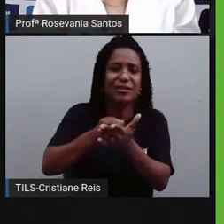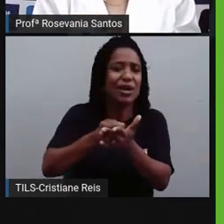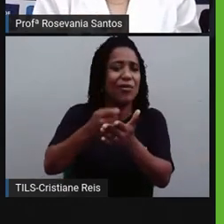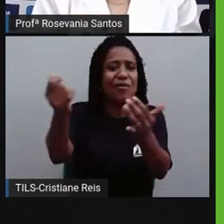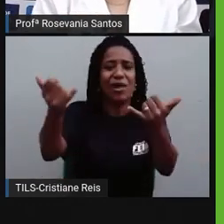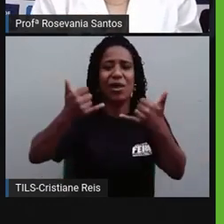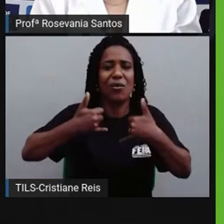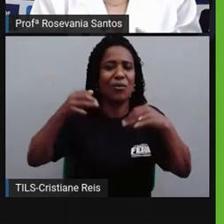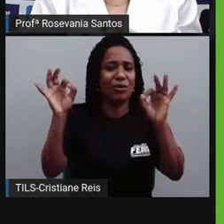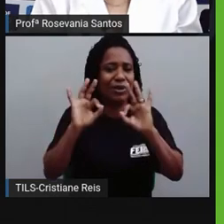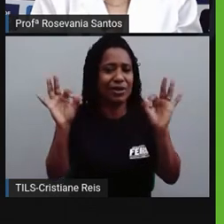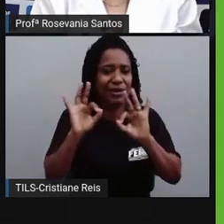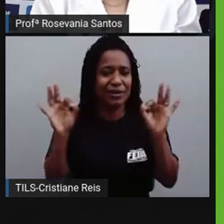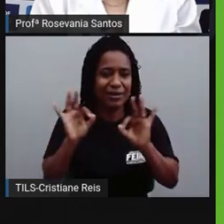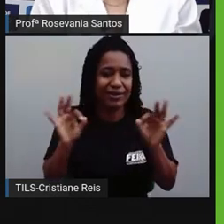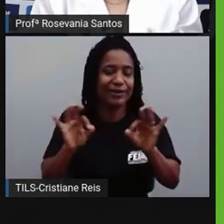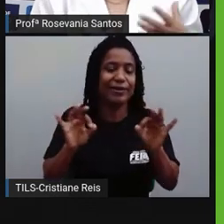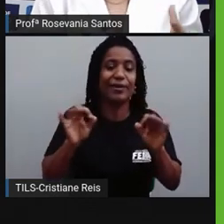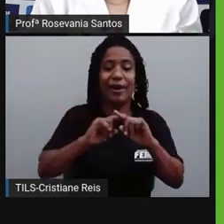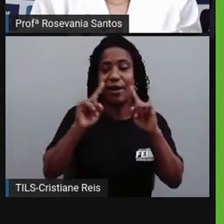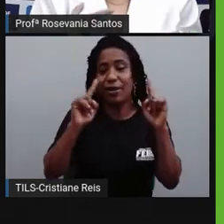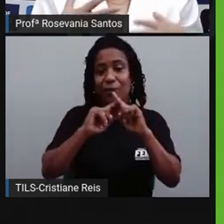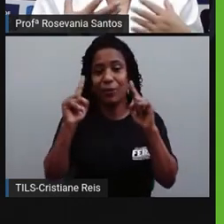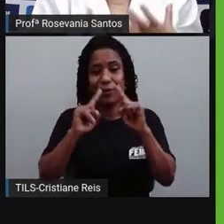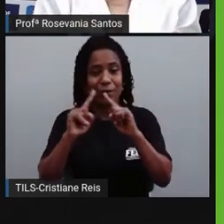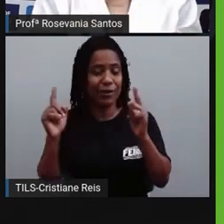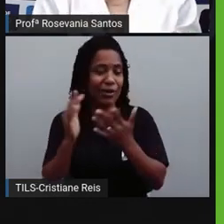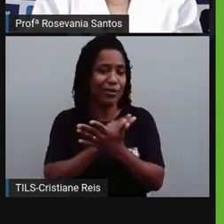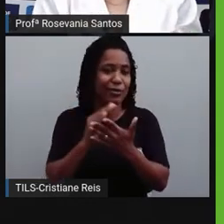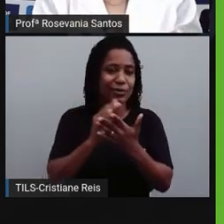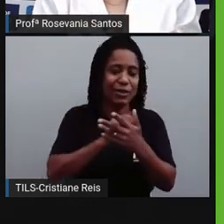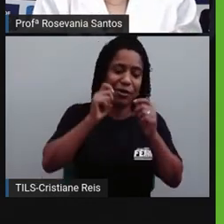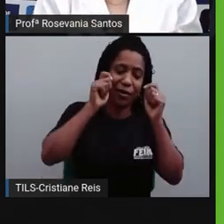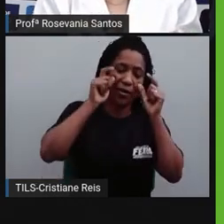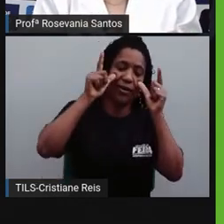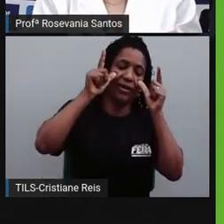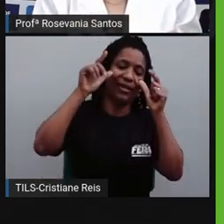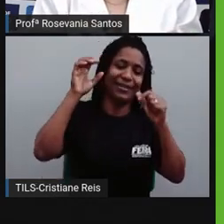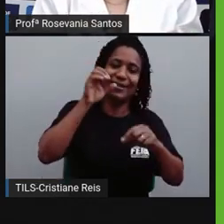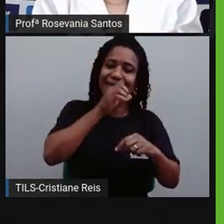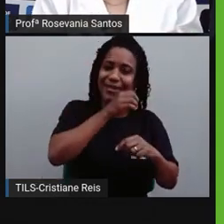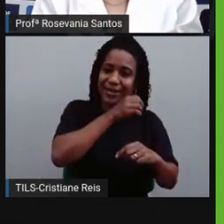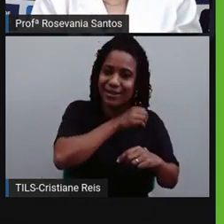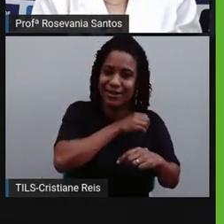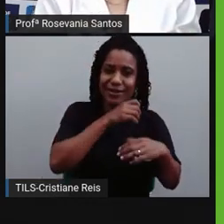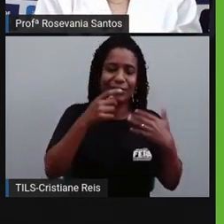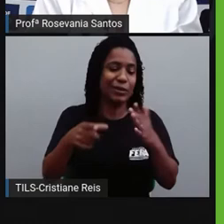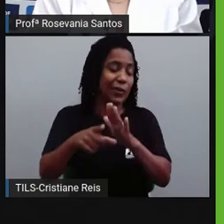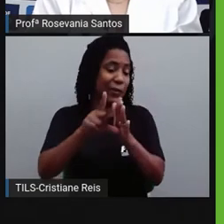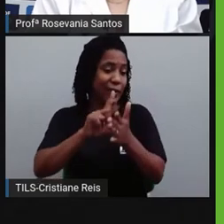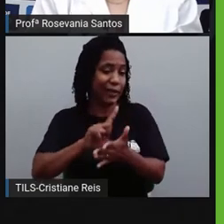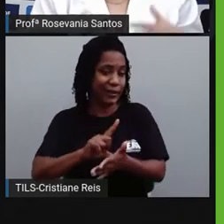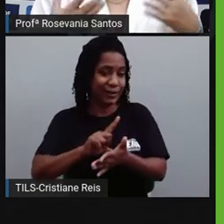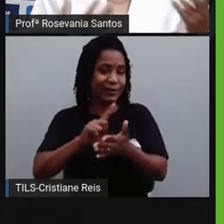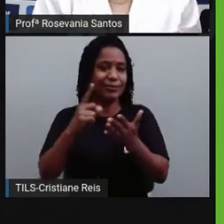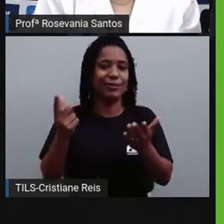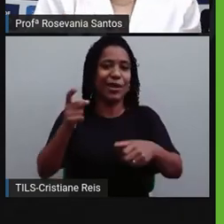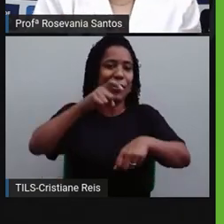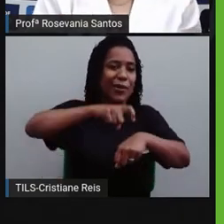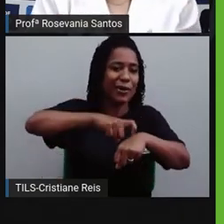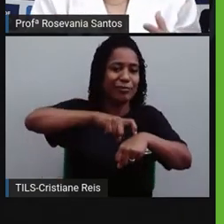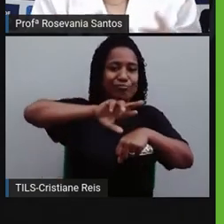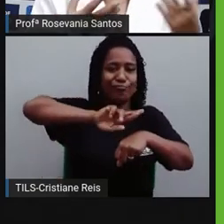tivesse essa diferença horária. Alguns tinham que acordar muito mais cedo do que o que tinha que acordar antes. Outros não se